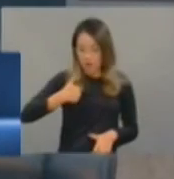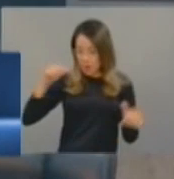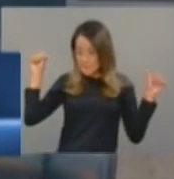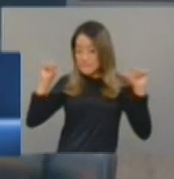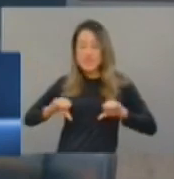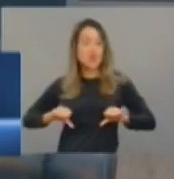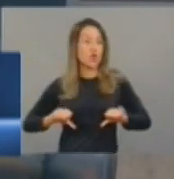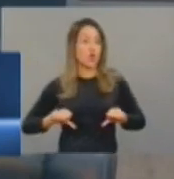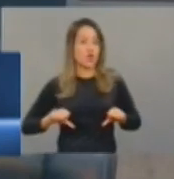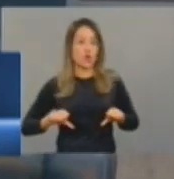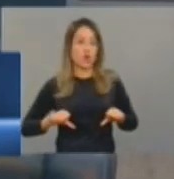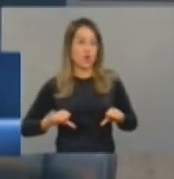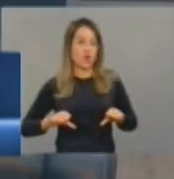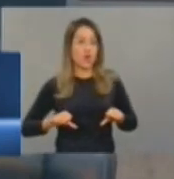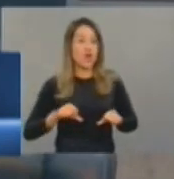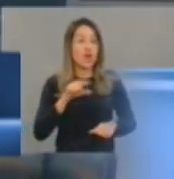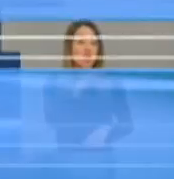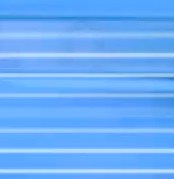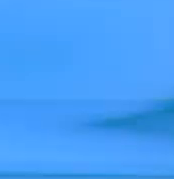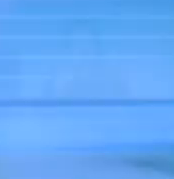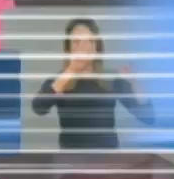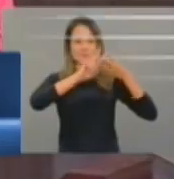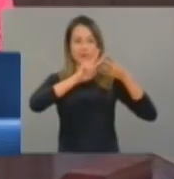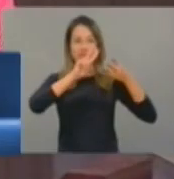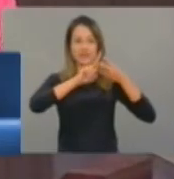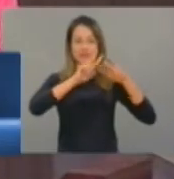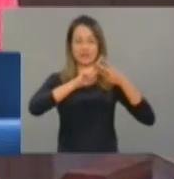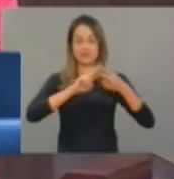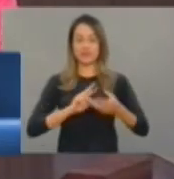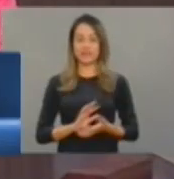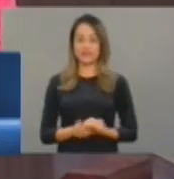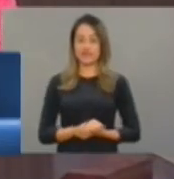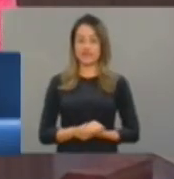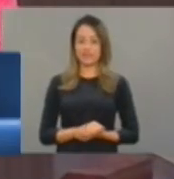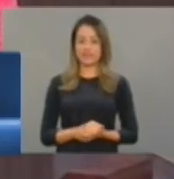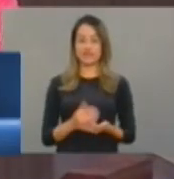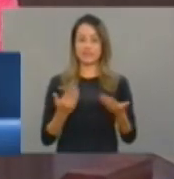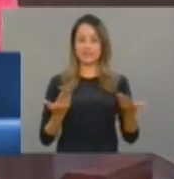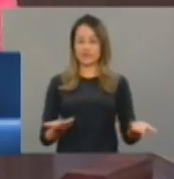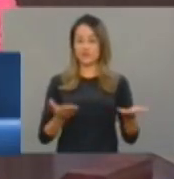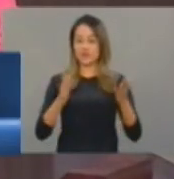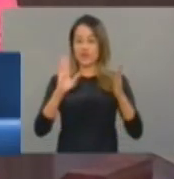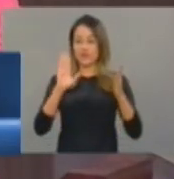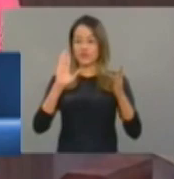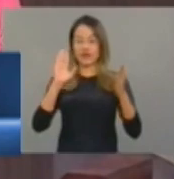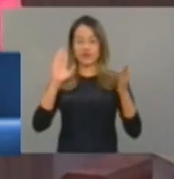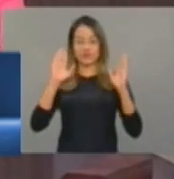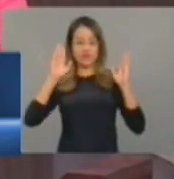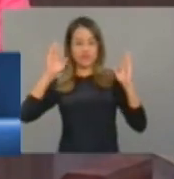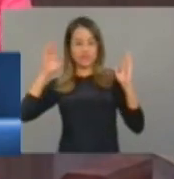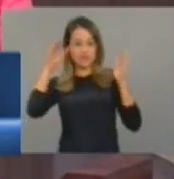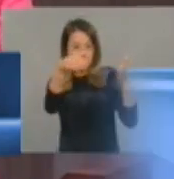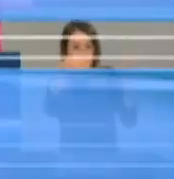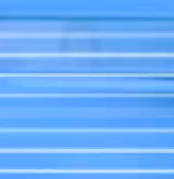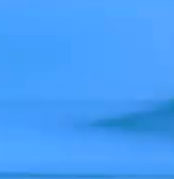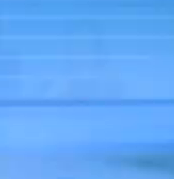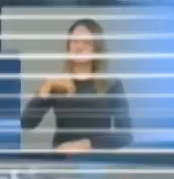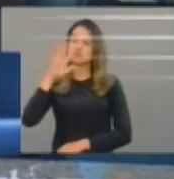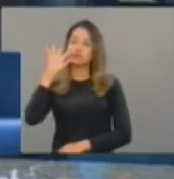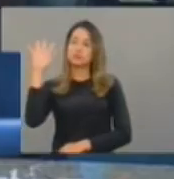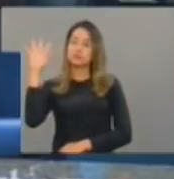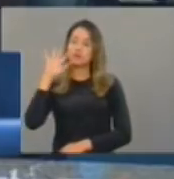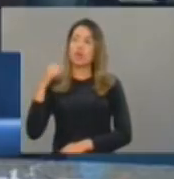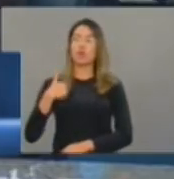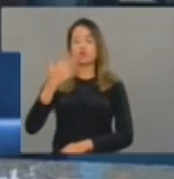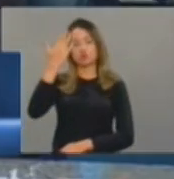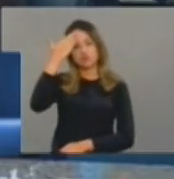Aquele é uma escola de crime. O foco principal é reduzir a superlotação. Eu